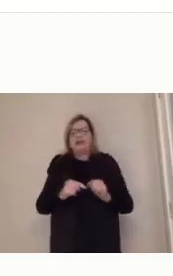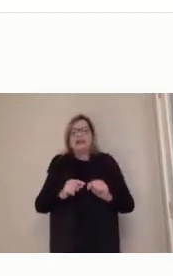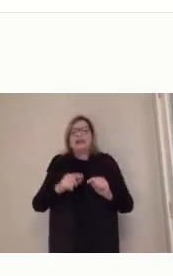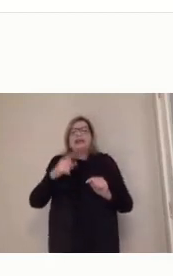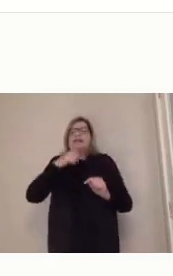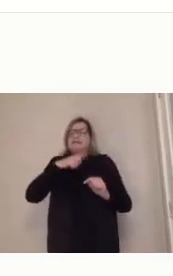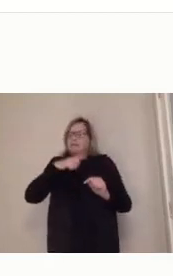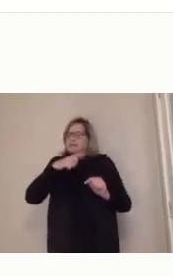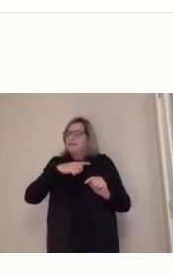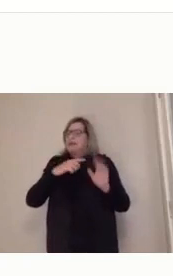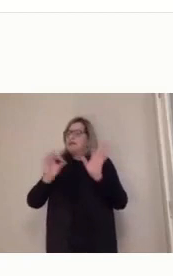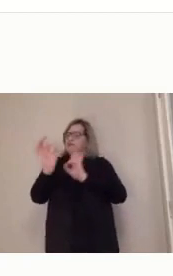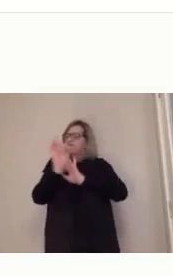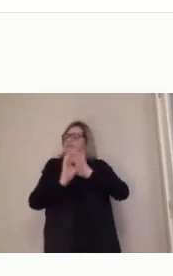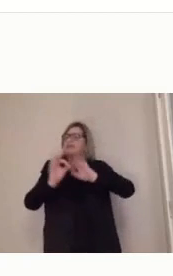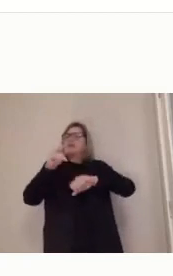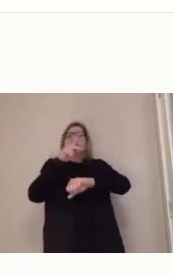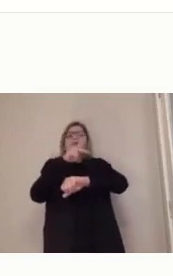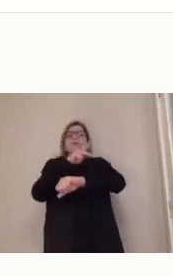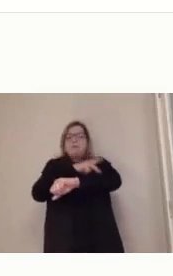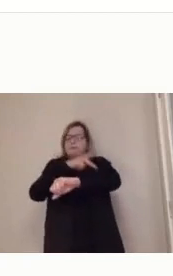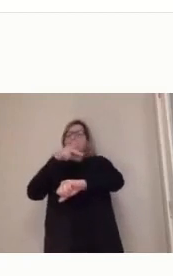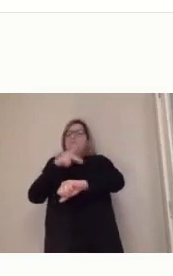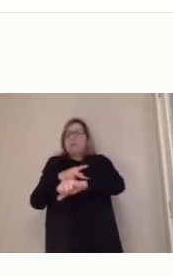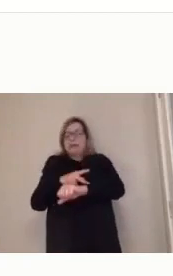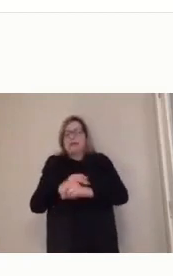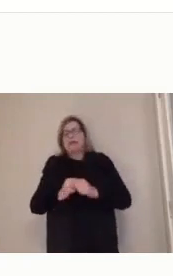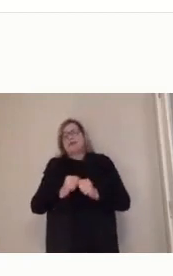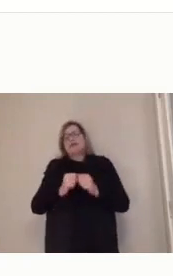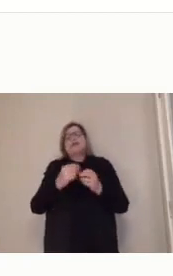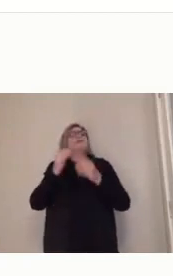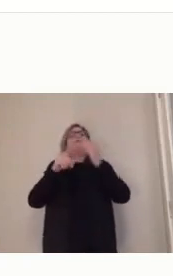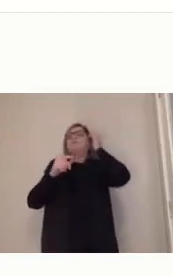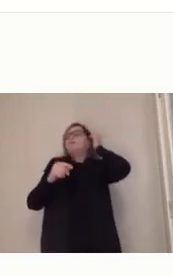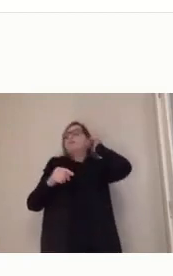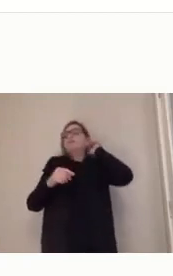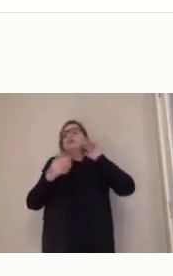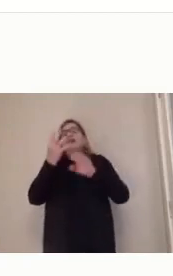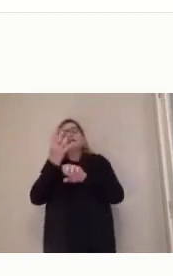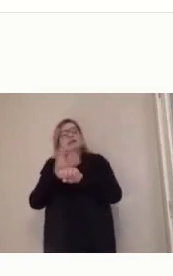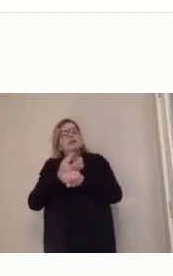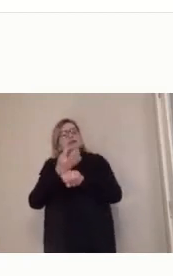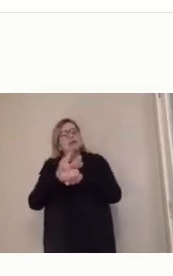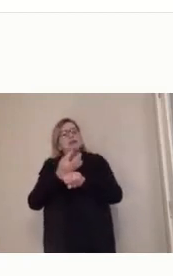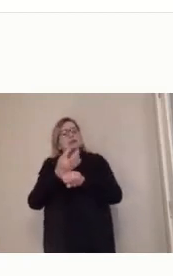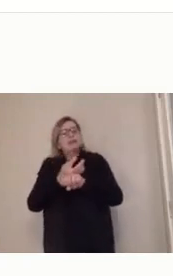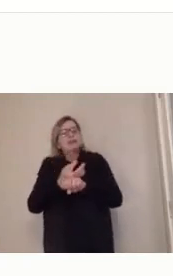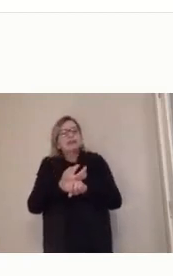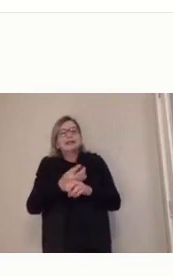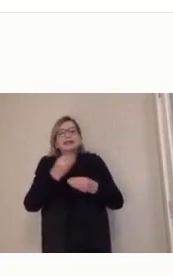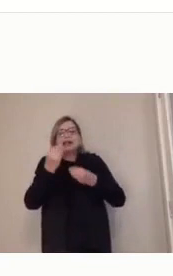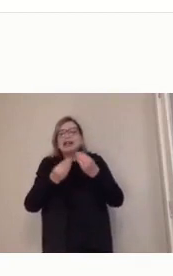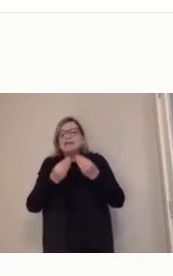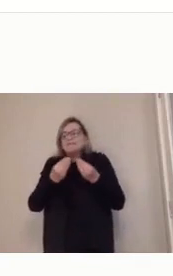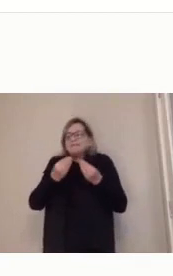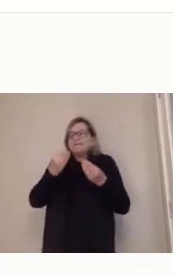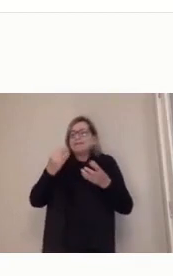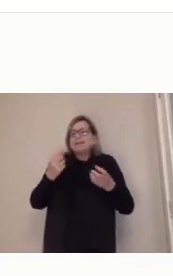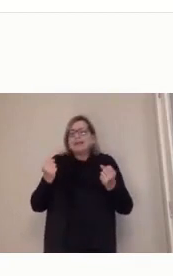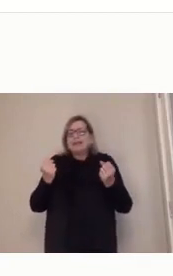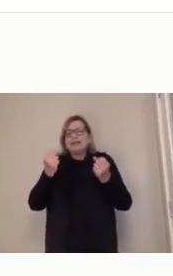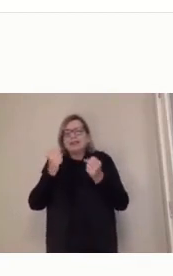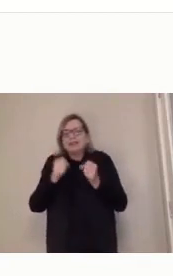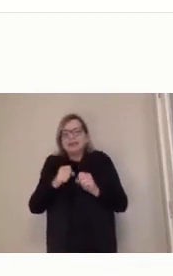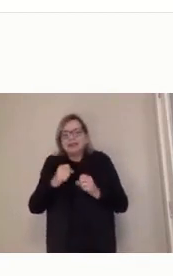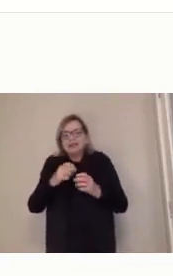relacionada a isso, tá? A disciplina é uma das mais flexíveis do curso, né, então, ela é bastante flexível,